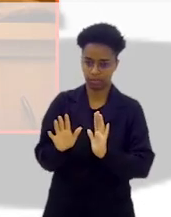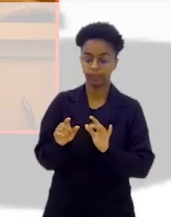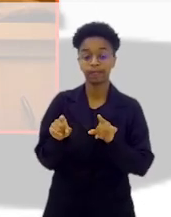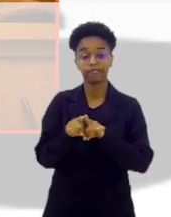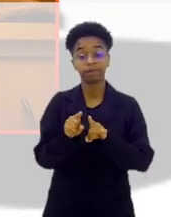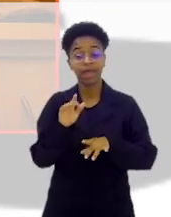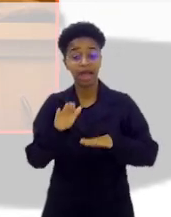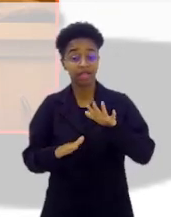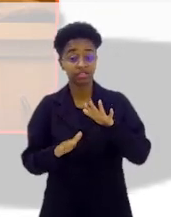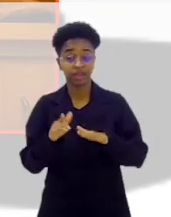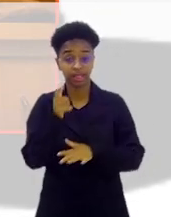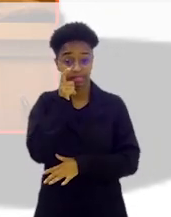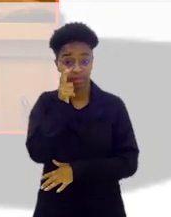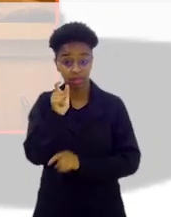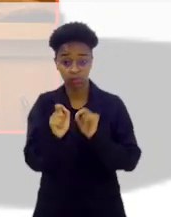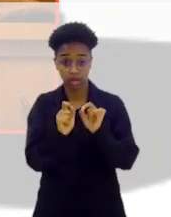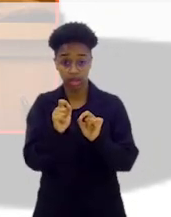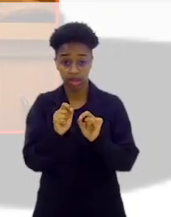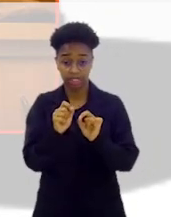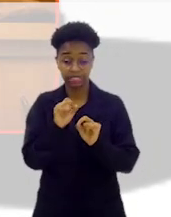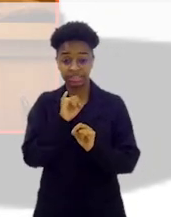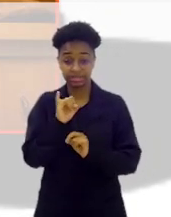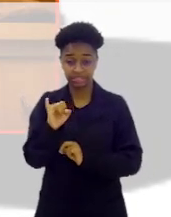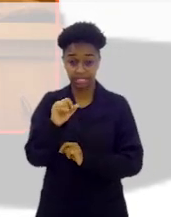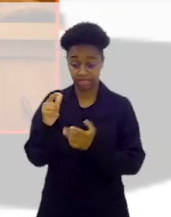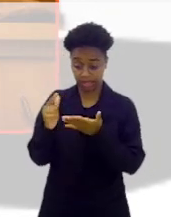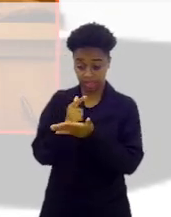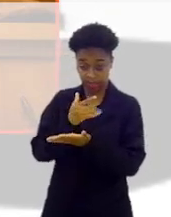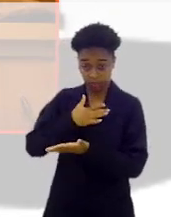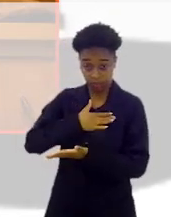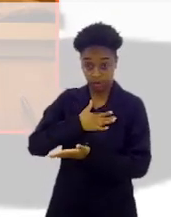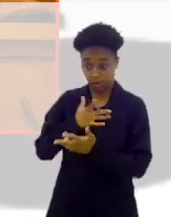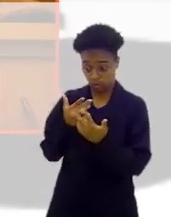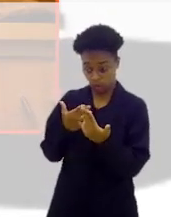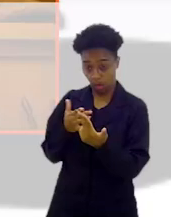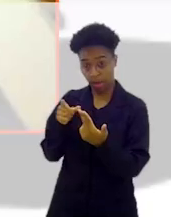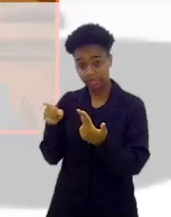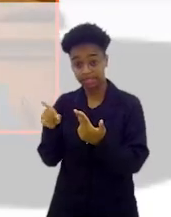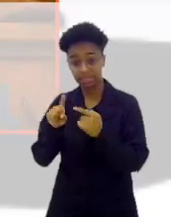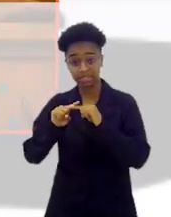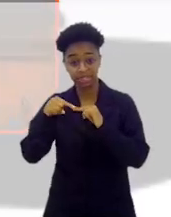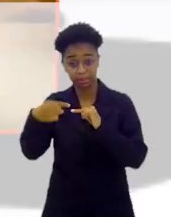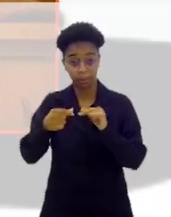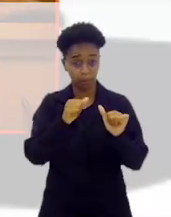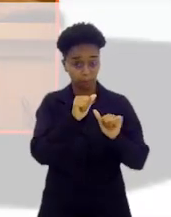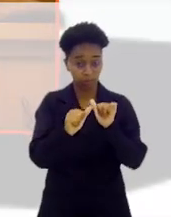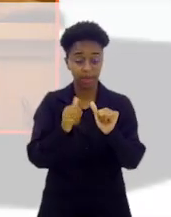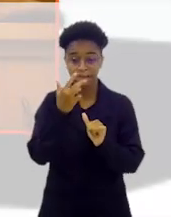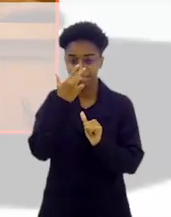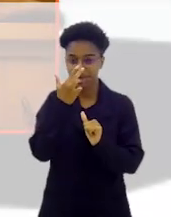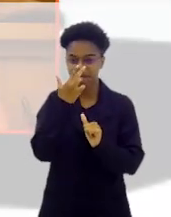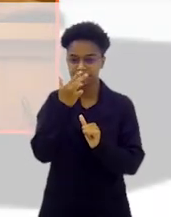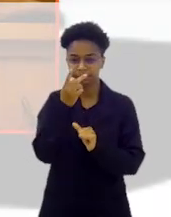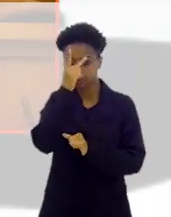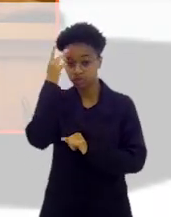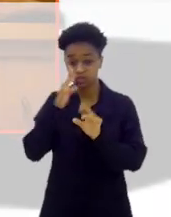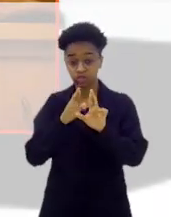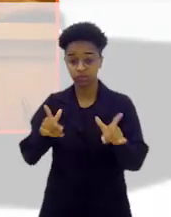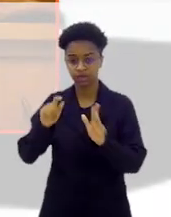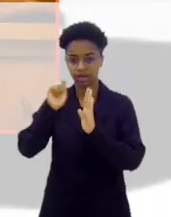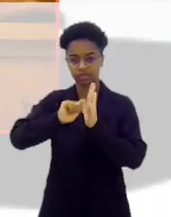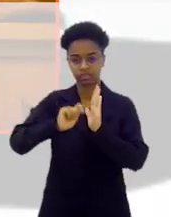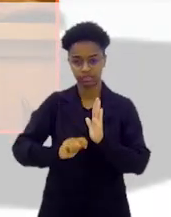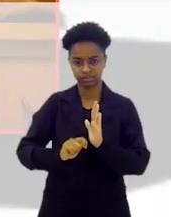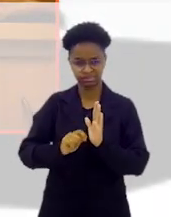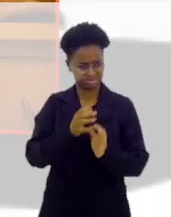própria. E, muitas vezes, o que é interessante, você pegar um livro meu como esse e depois passar para esse, você vai achar que são autores